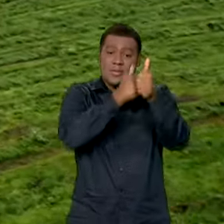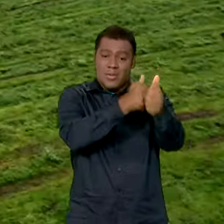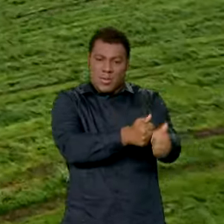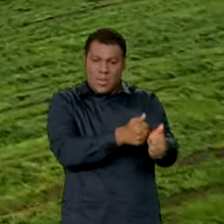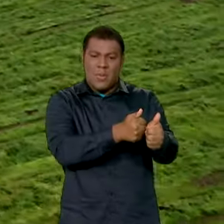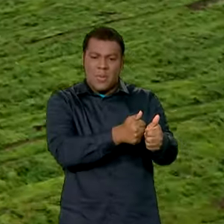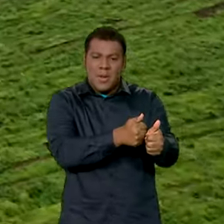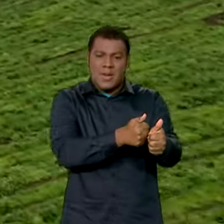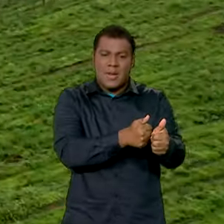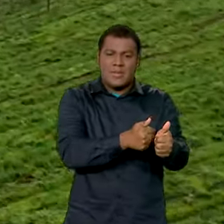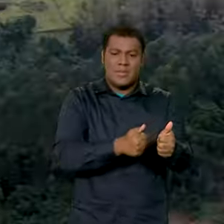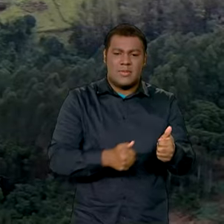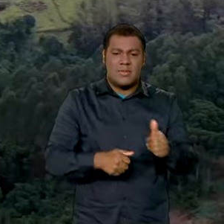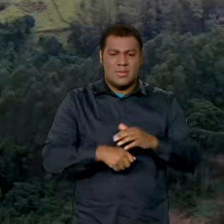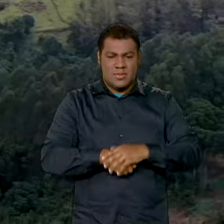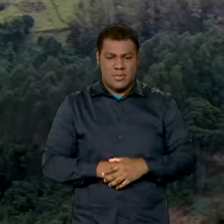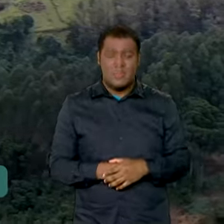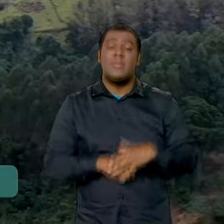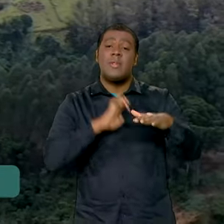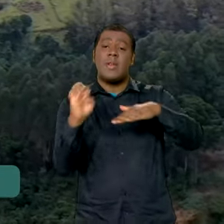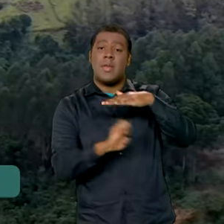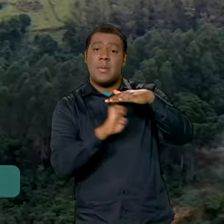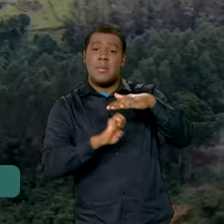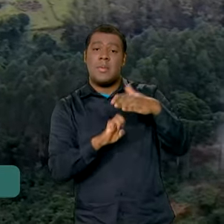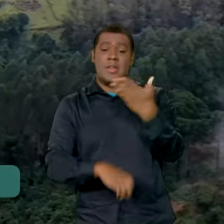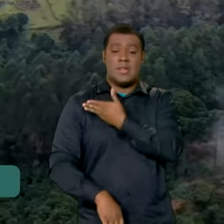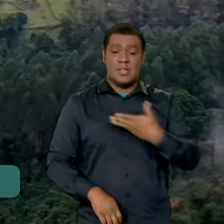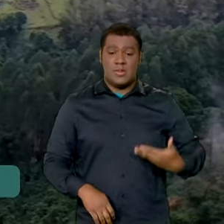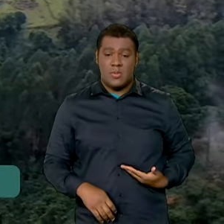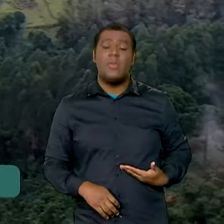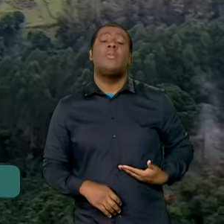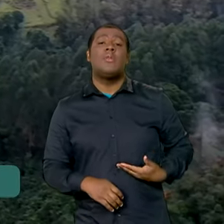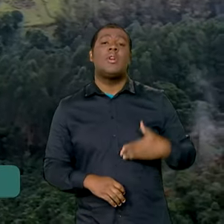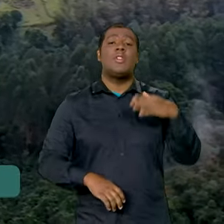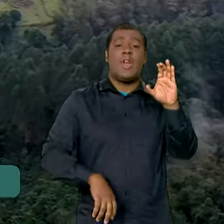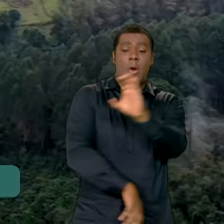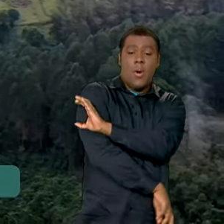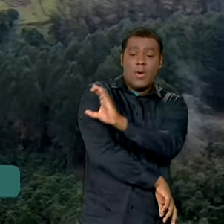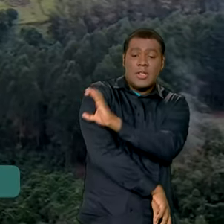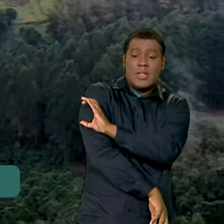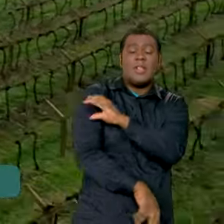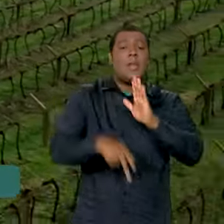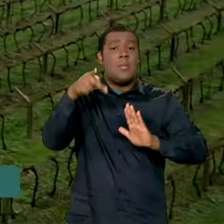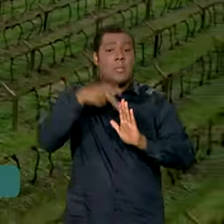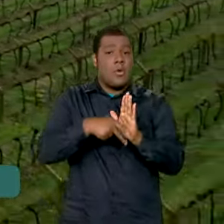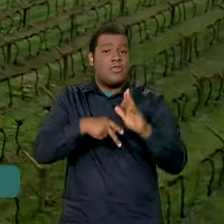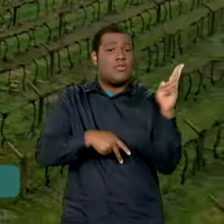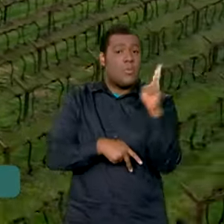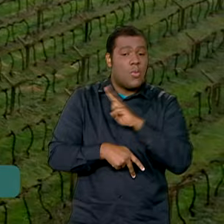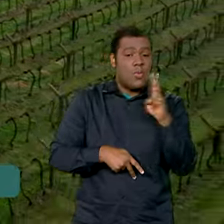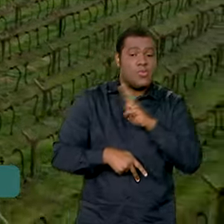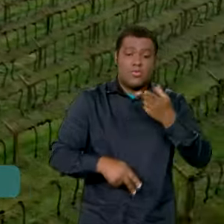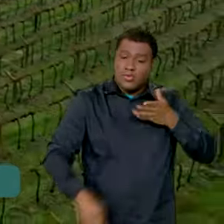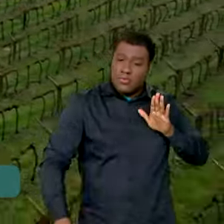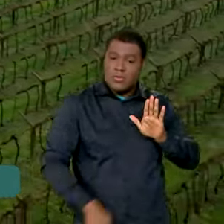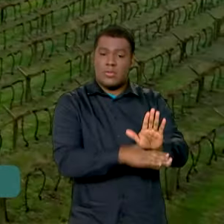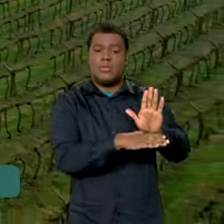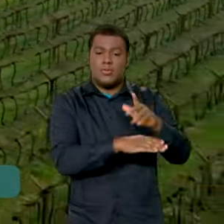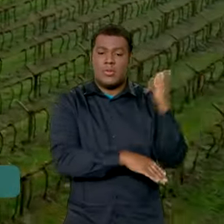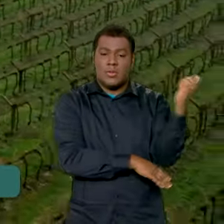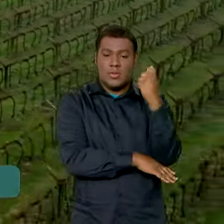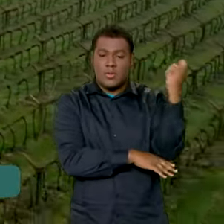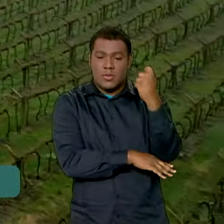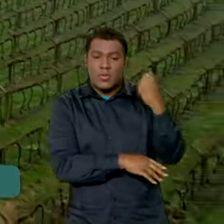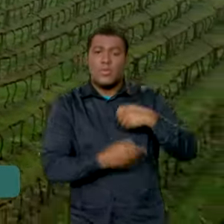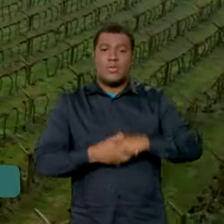perto a situação. A empresa pública coordena um plano de ação emergencial. De imediato, iniciativas